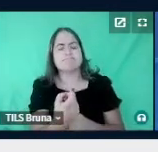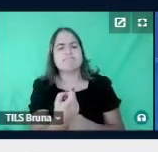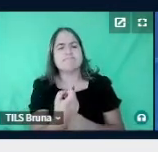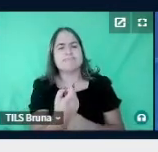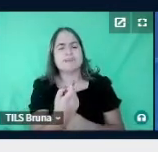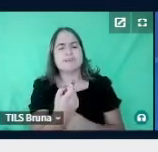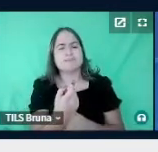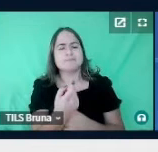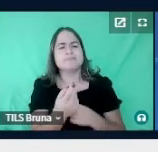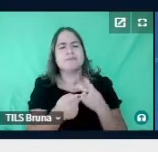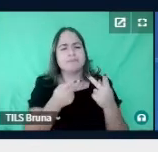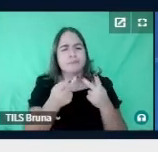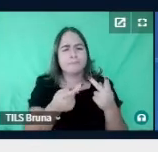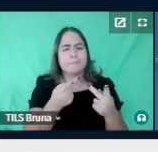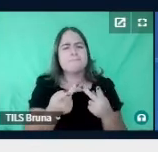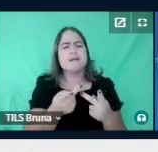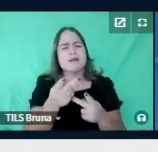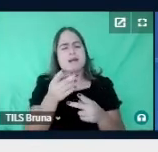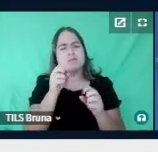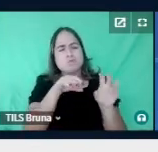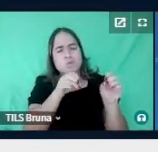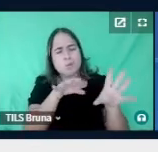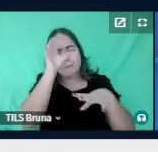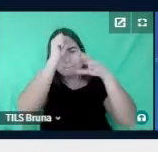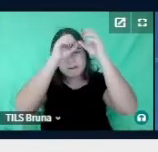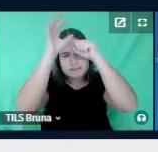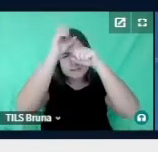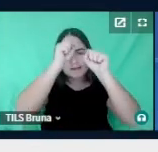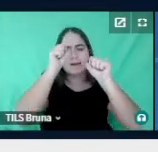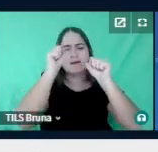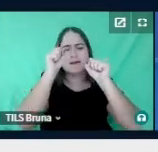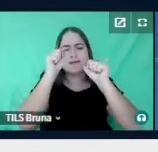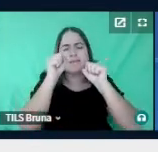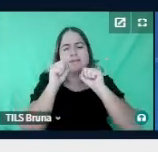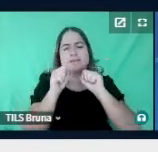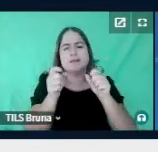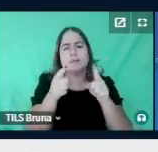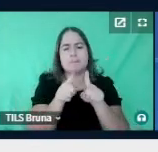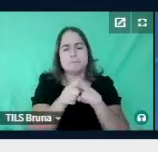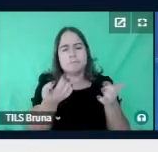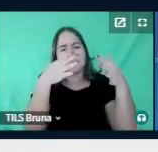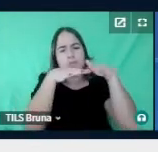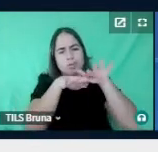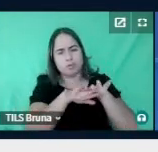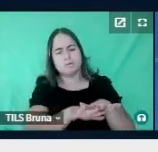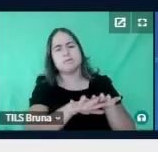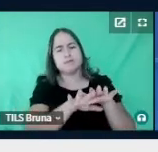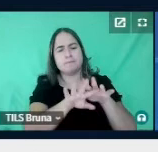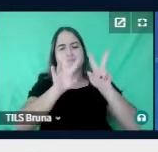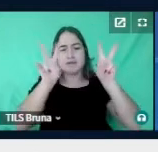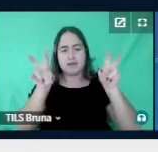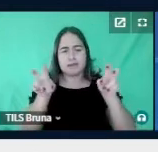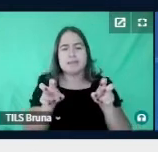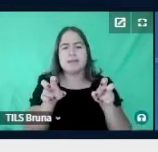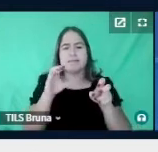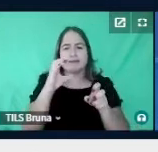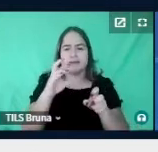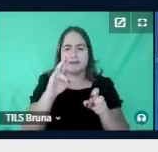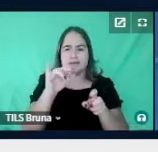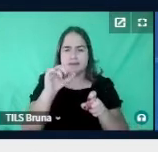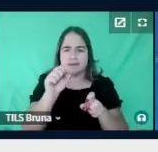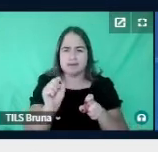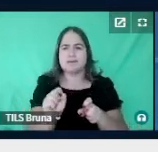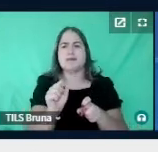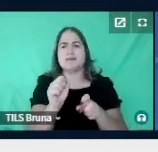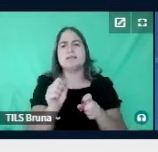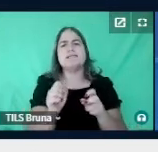falar sobre a educação, aprendizagem, inclusão, que são temas que a Cristiane toca, e eu acho que